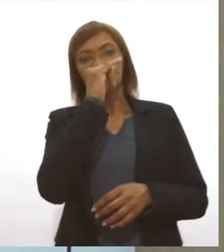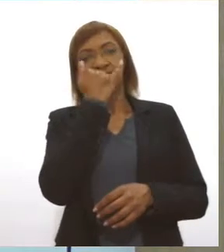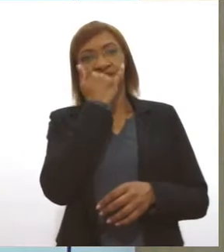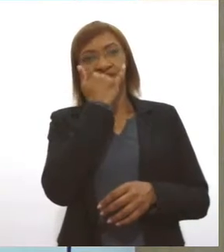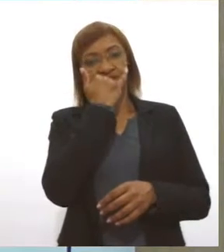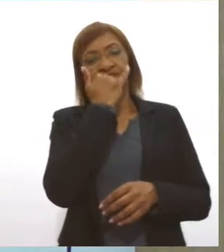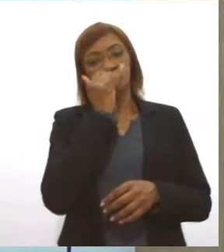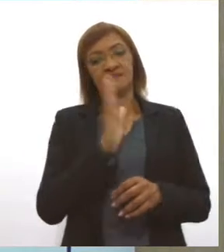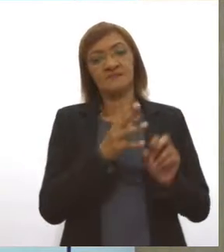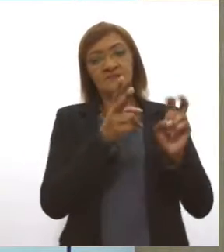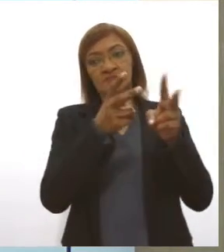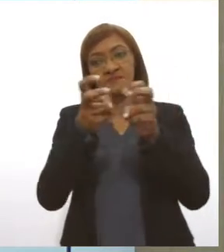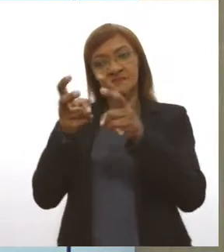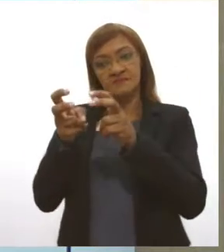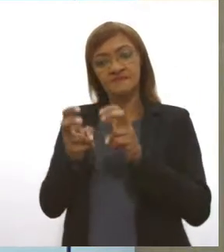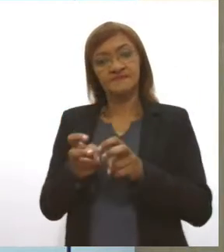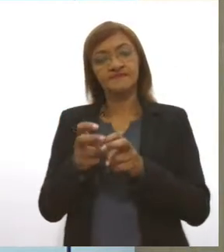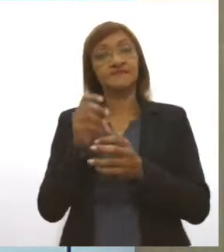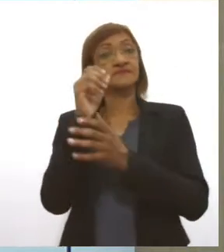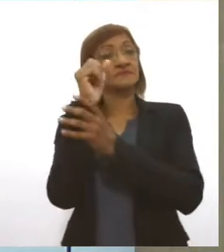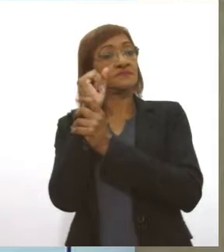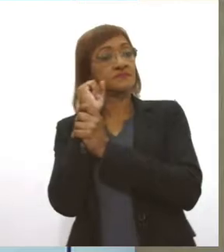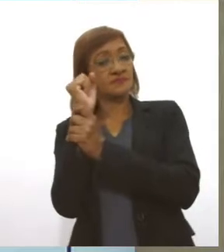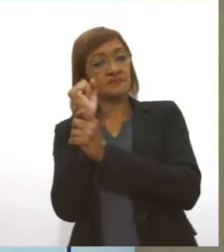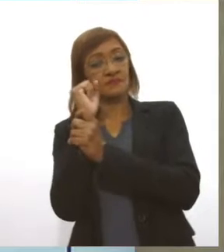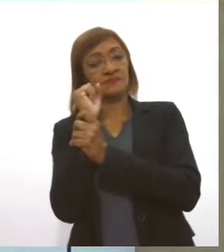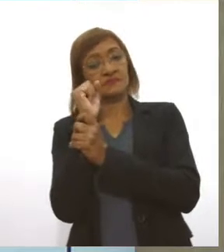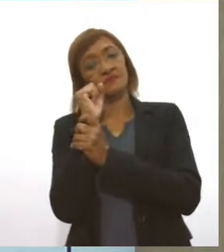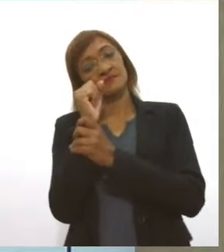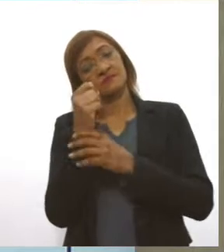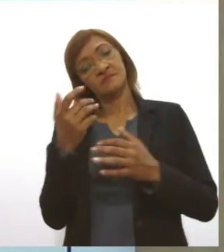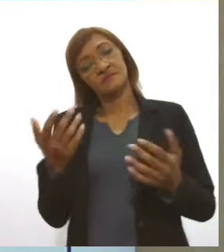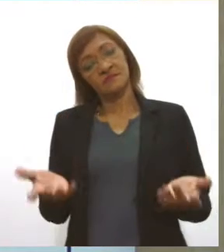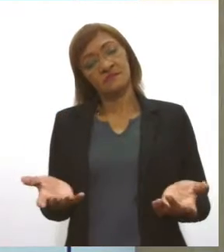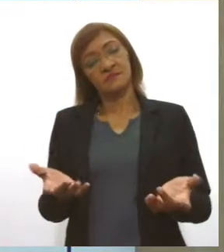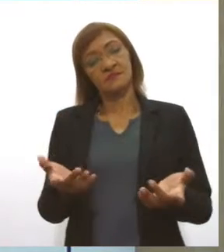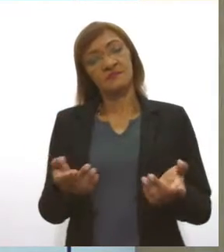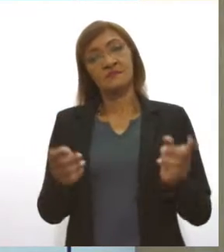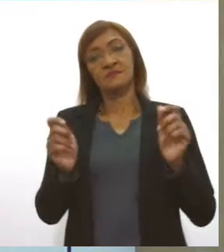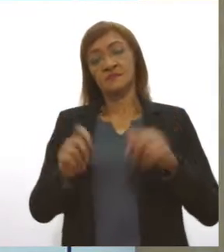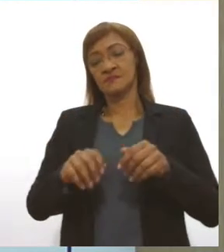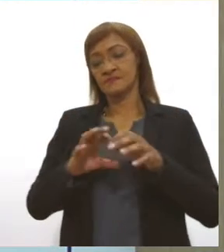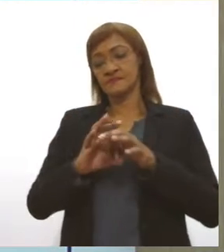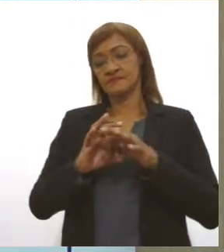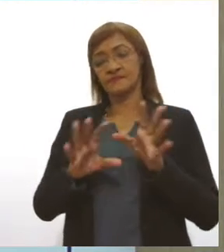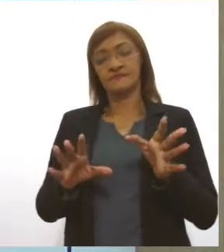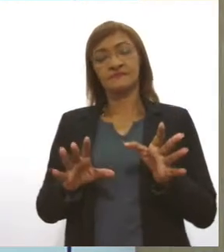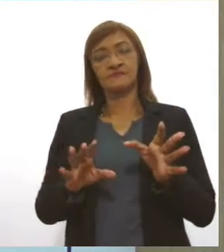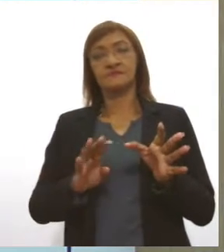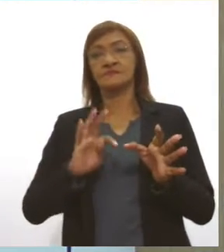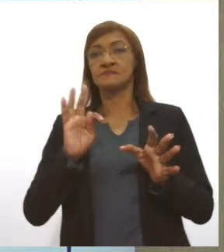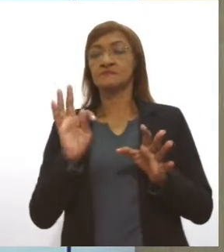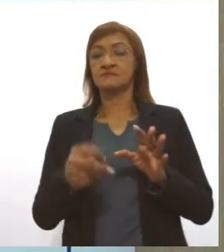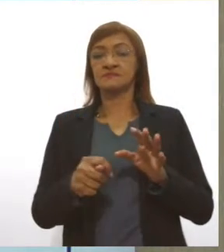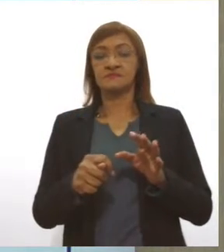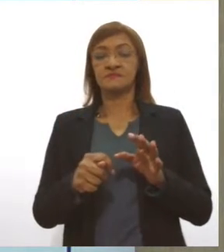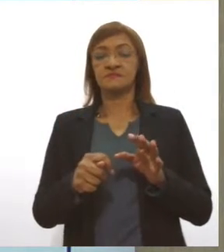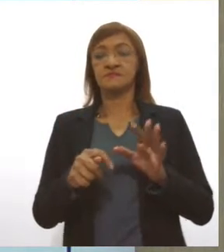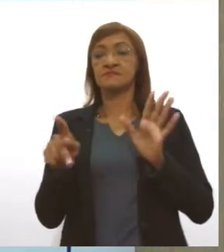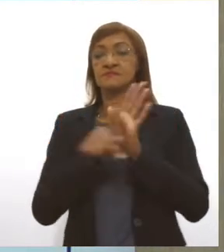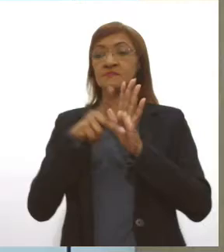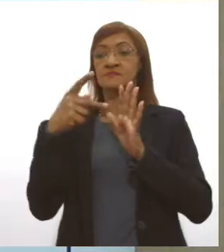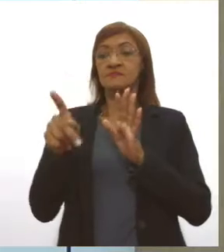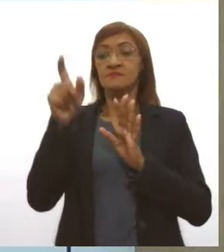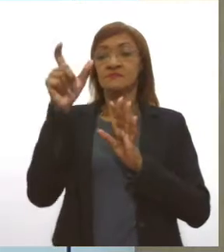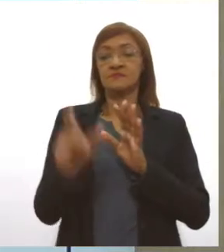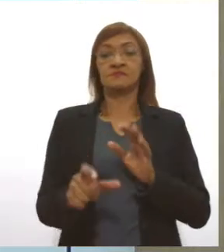realmente é um site seguro, se aquele site disponibiliza os dados que consigam caracterizar aquele lojista, como o